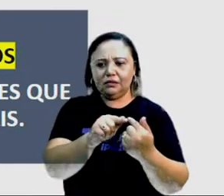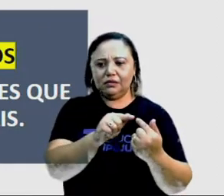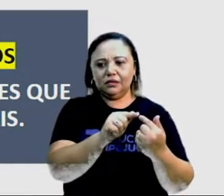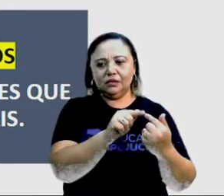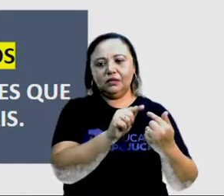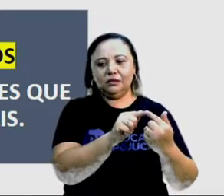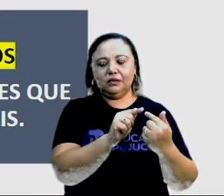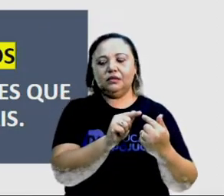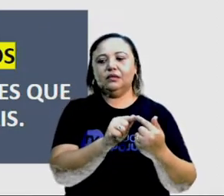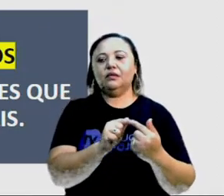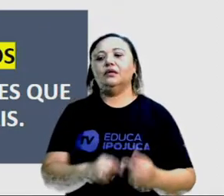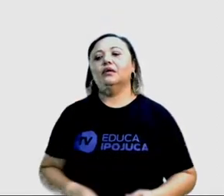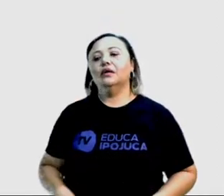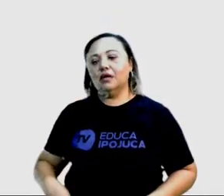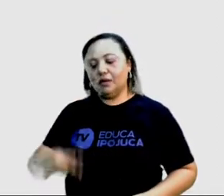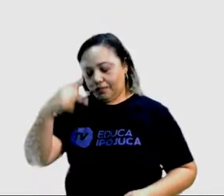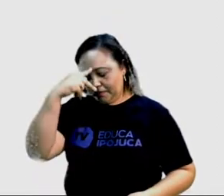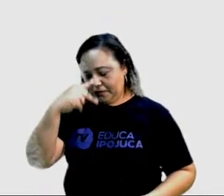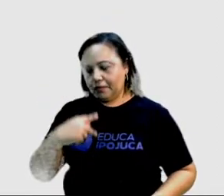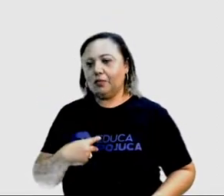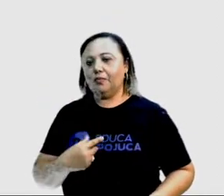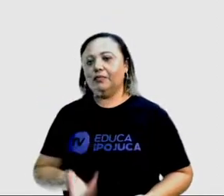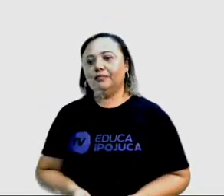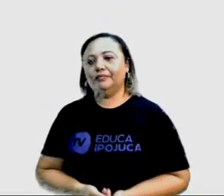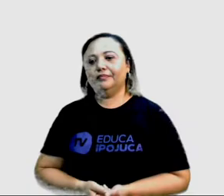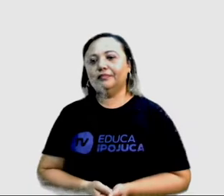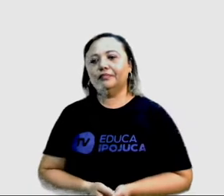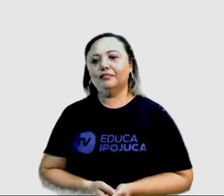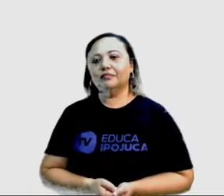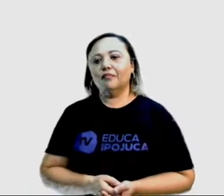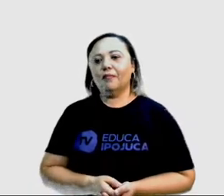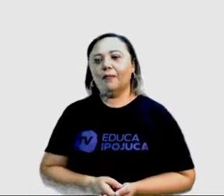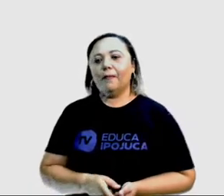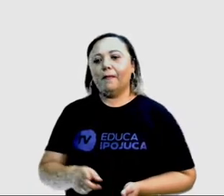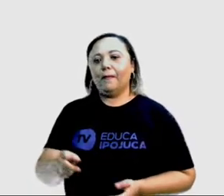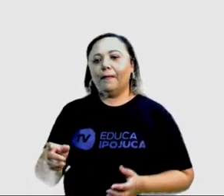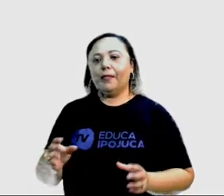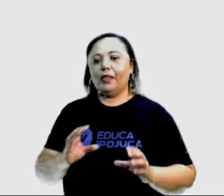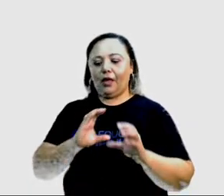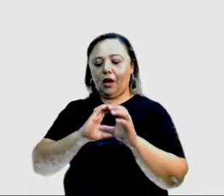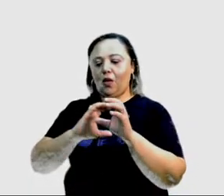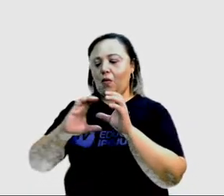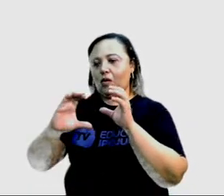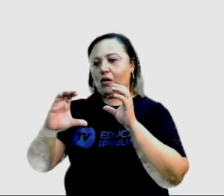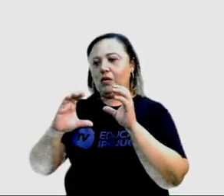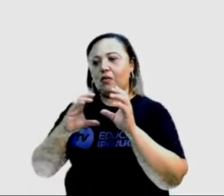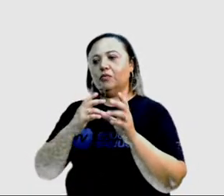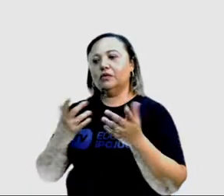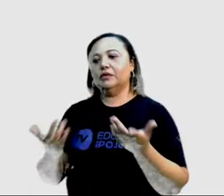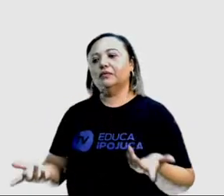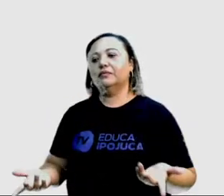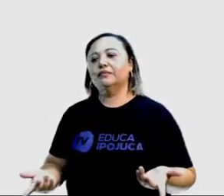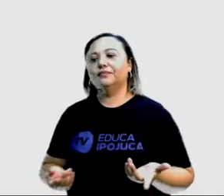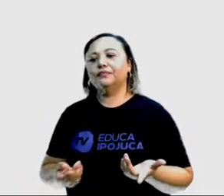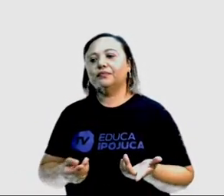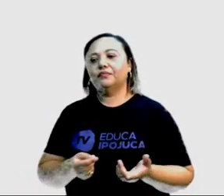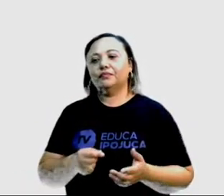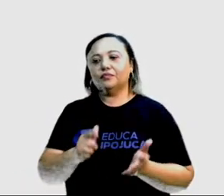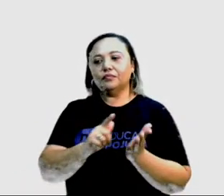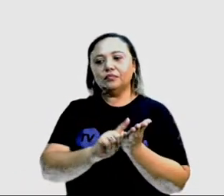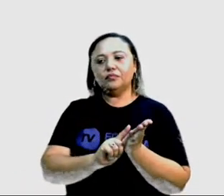opiniões pessoais. Ele é veiculado nos meios de comunicação, nos diversos meios.